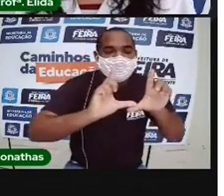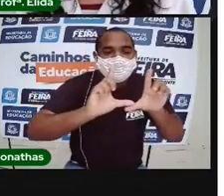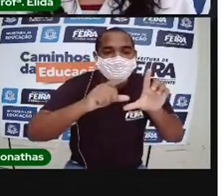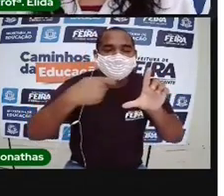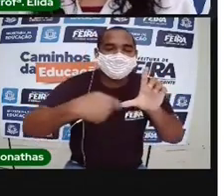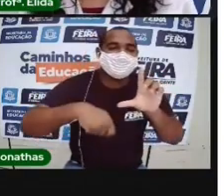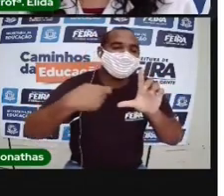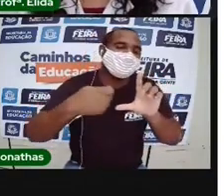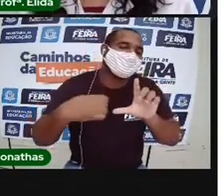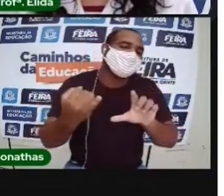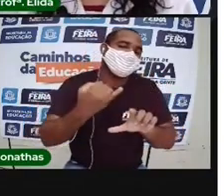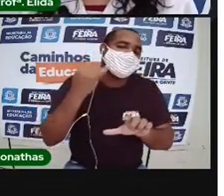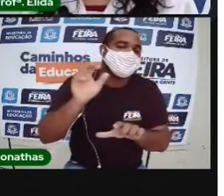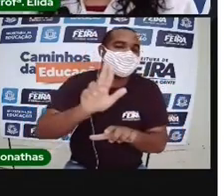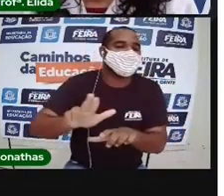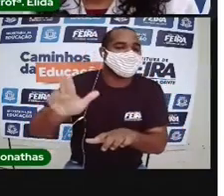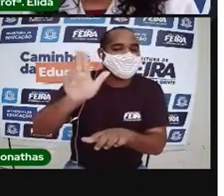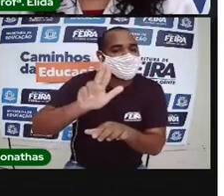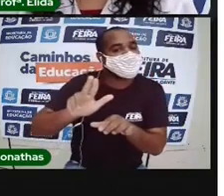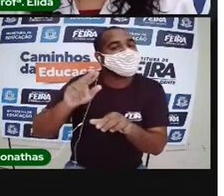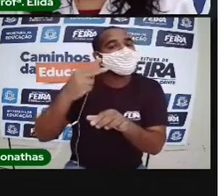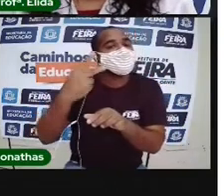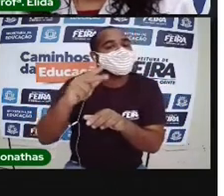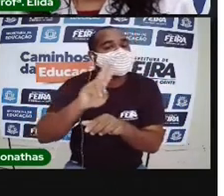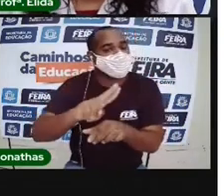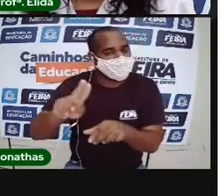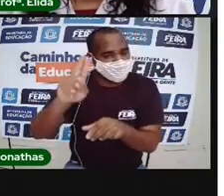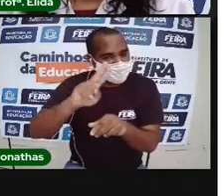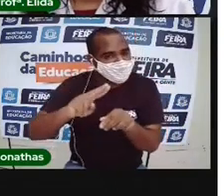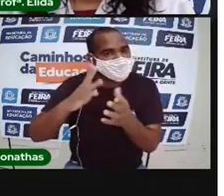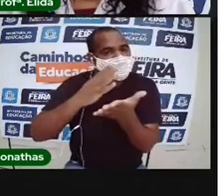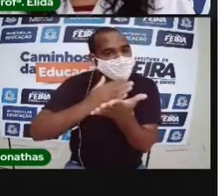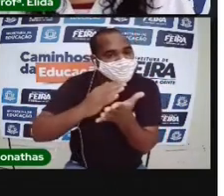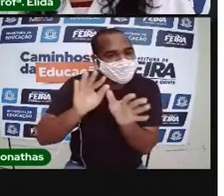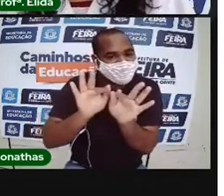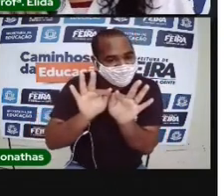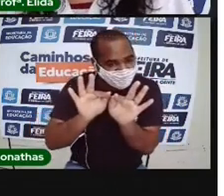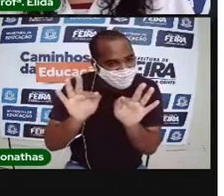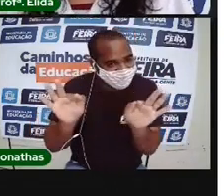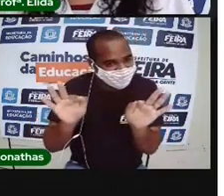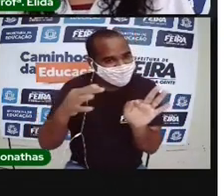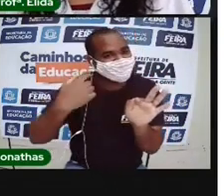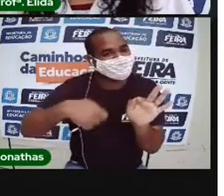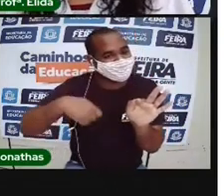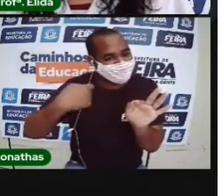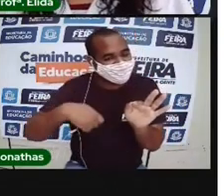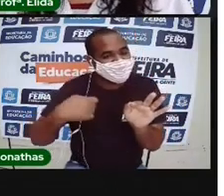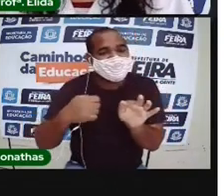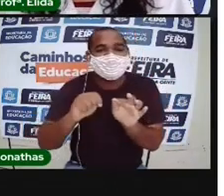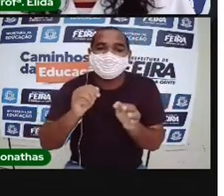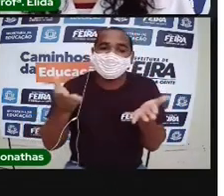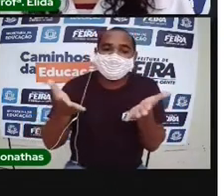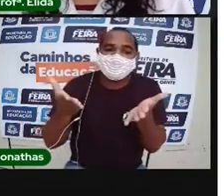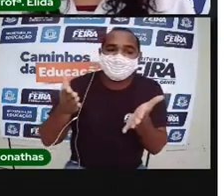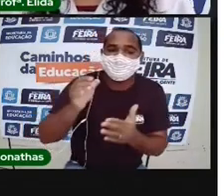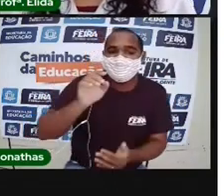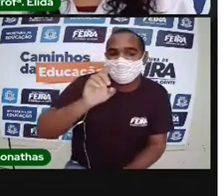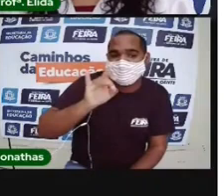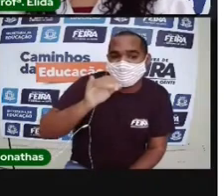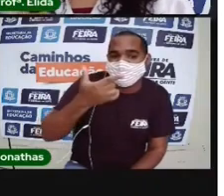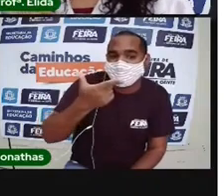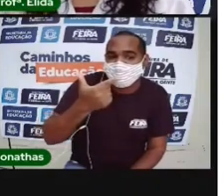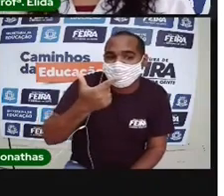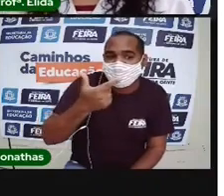a letra que a gente usa com os nomes próprios e no início das frases. A data de hoje, 12 de